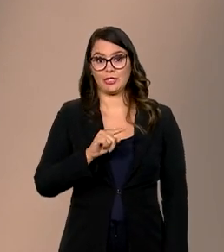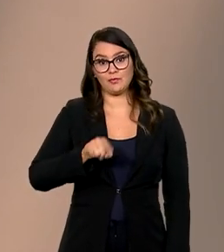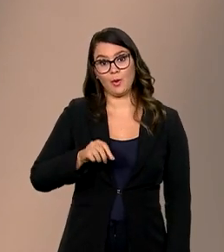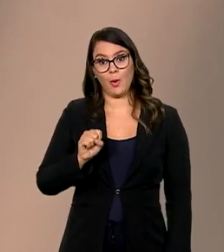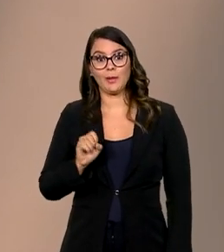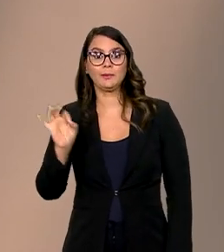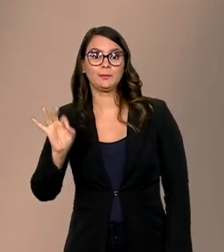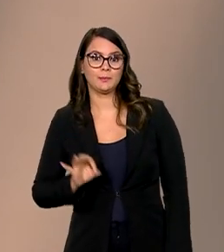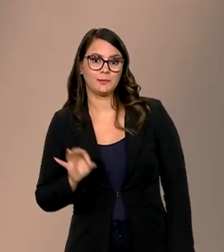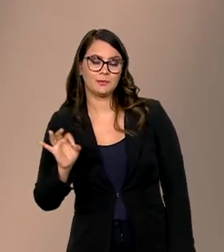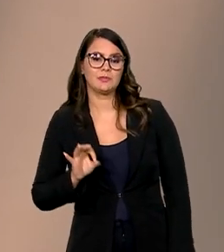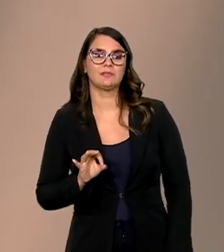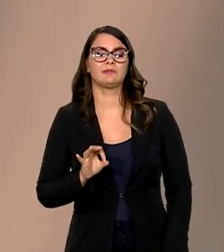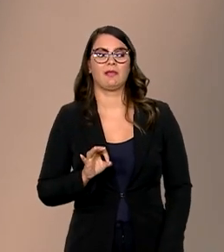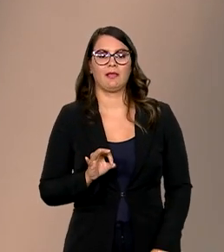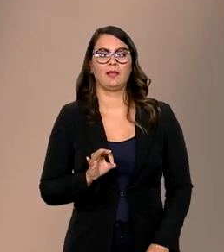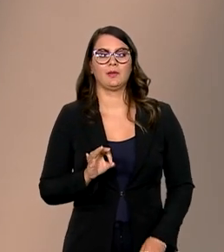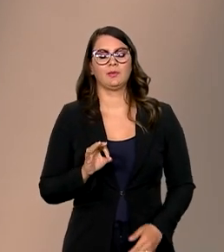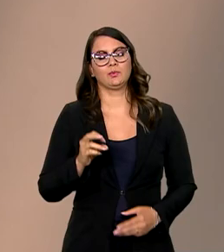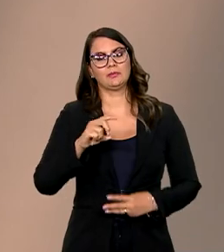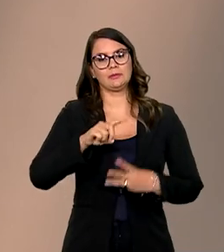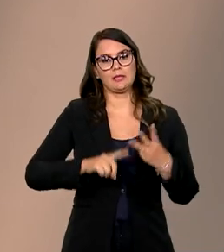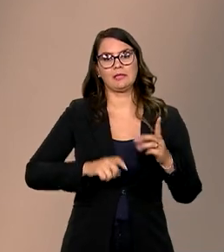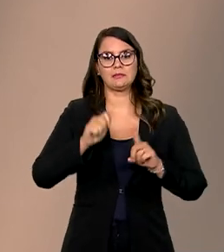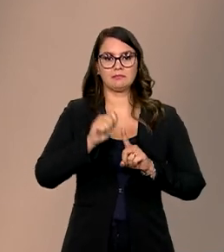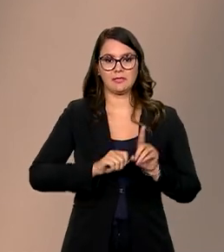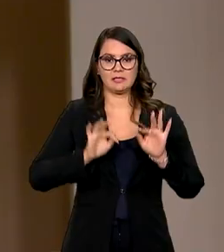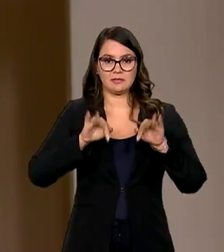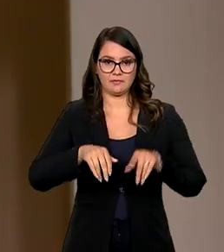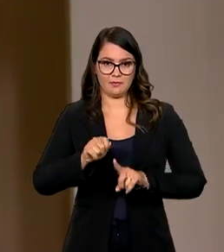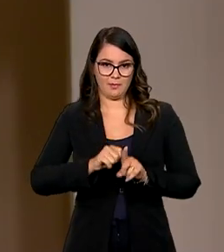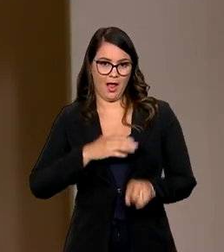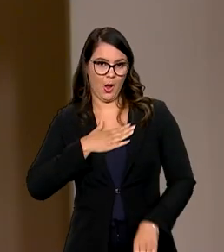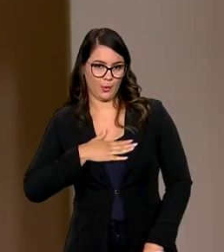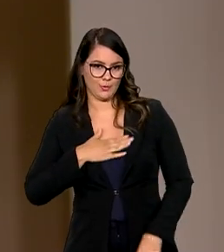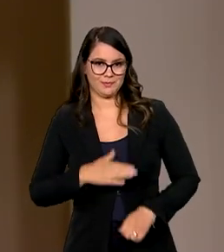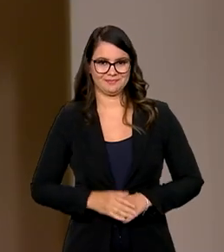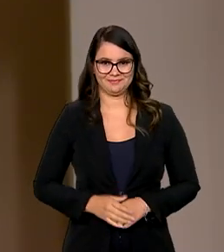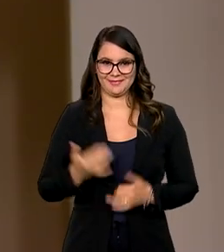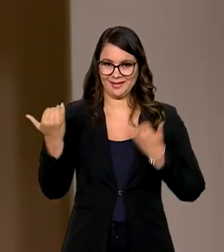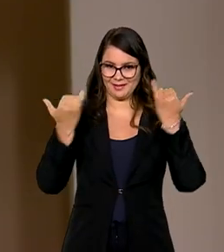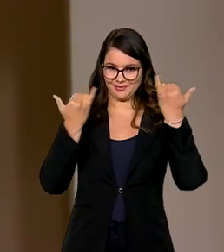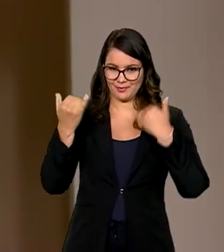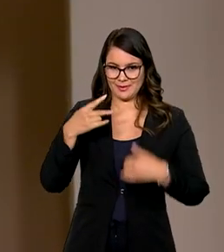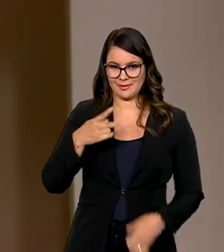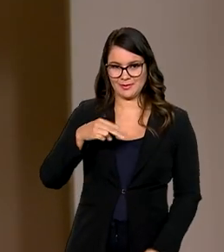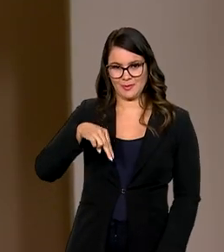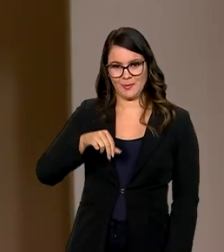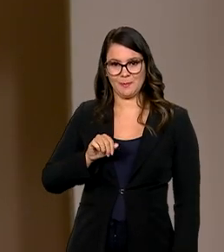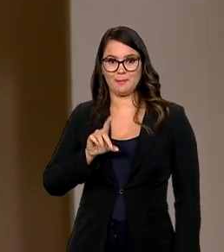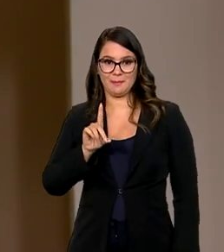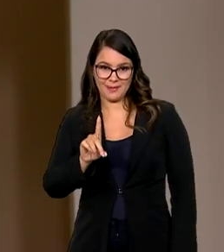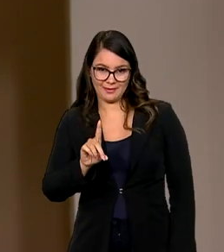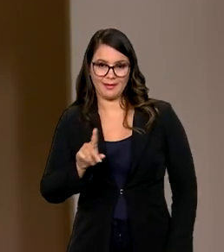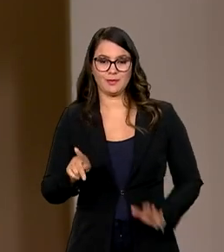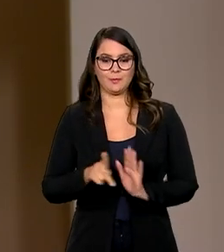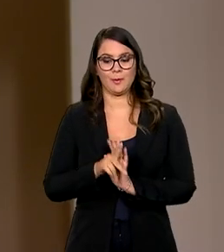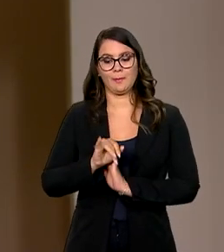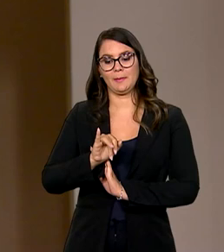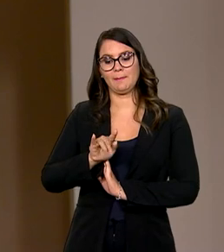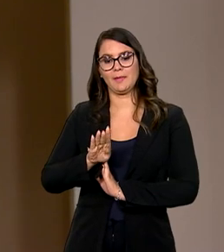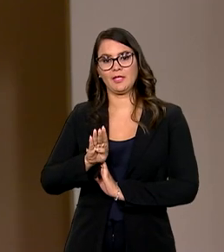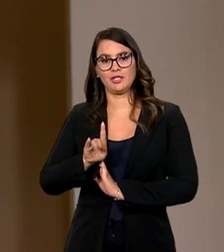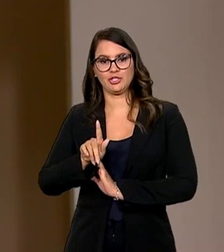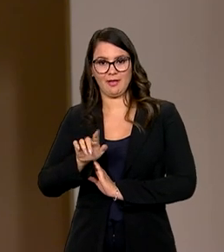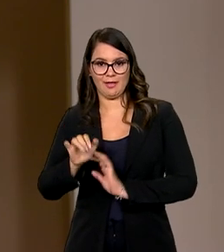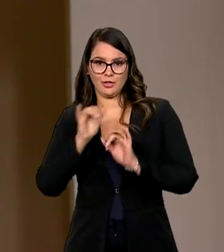% de desocupação no trimestre encerrado em agosto. Os dados são da PNAD Contínua, do IBGE, e foram